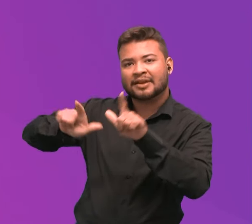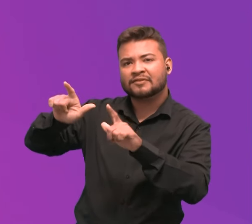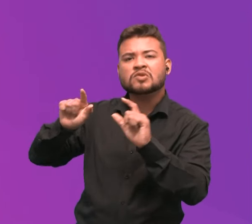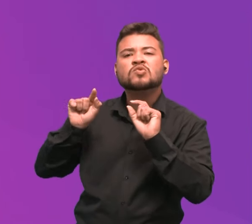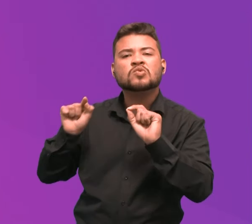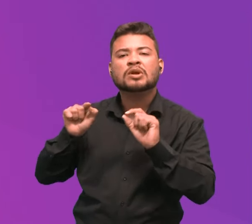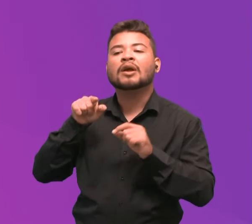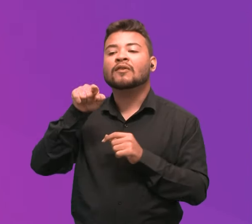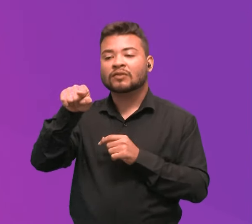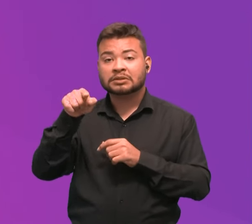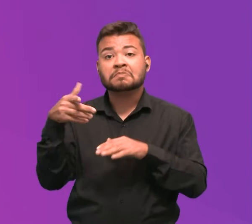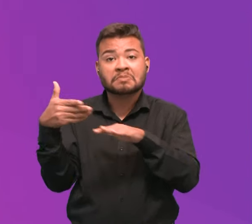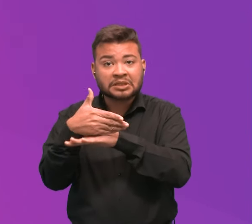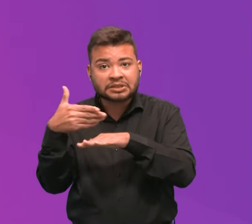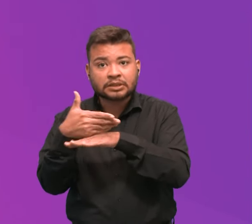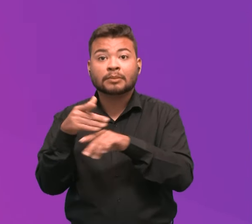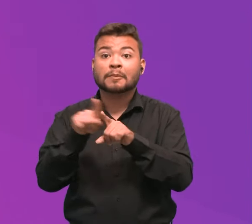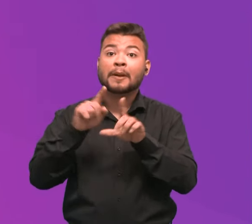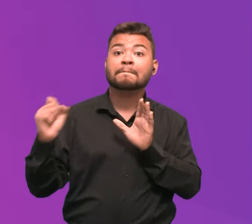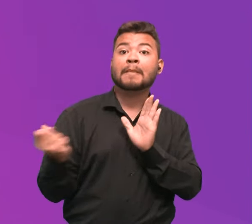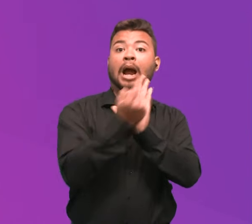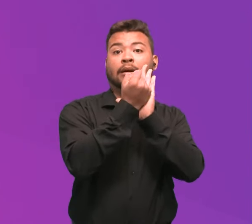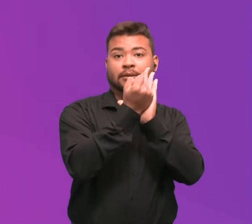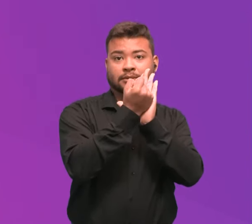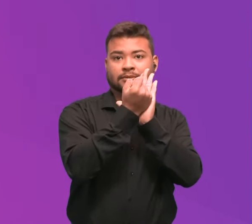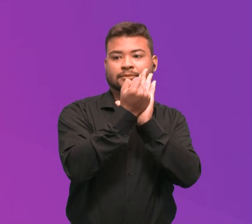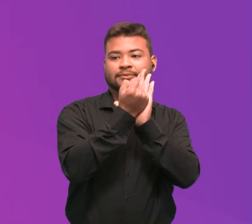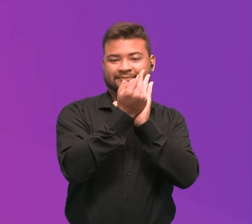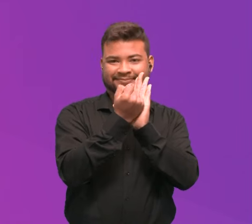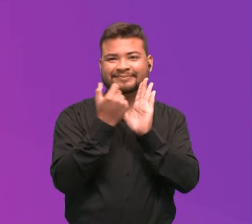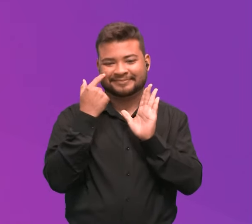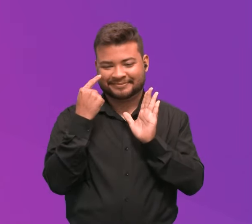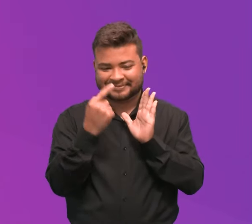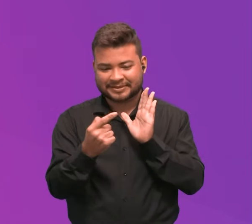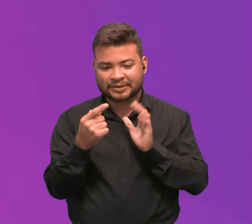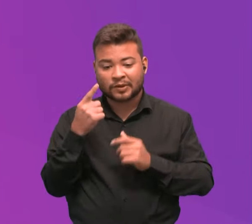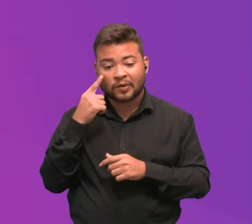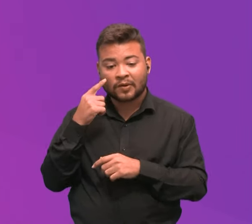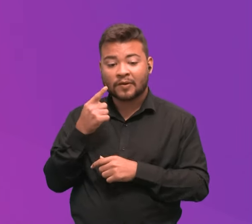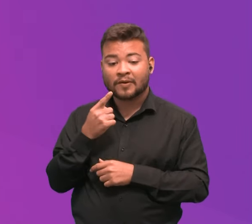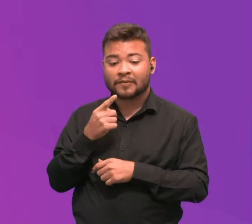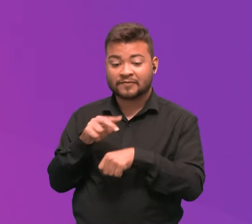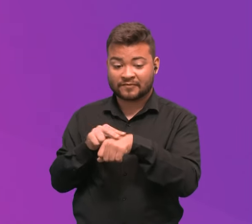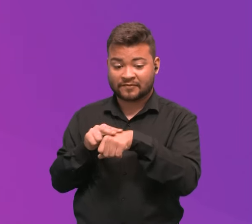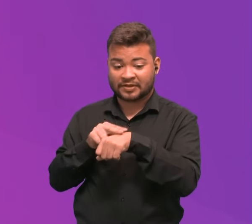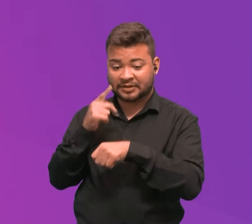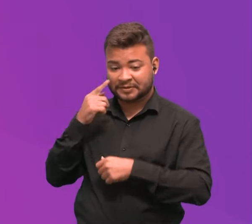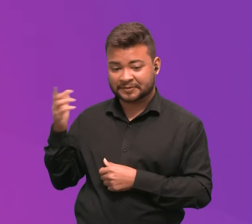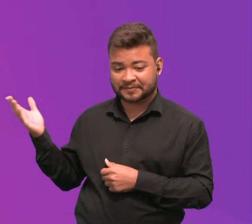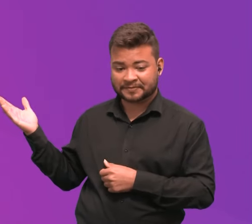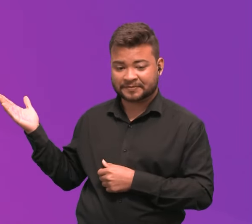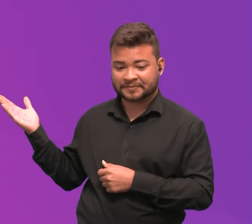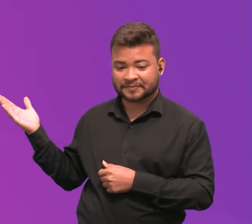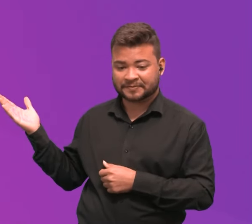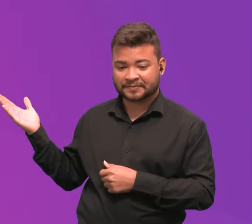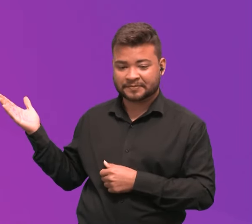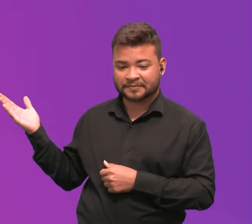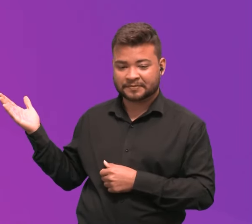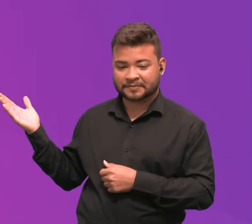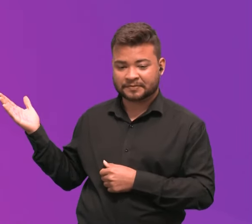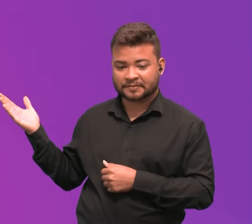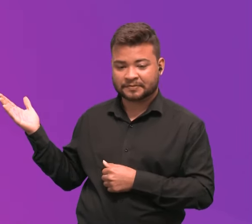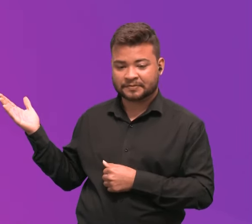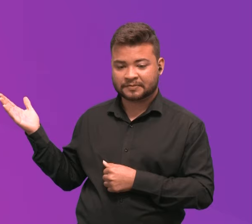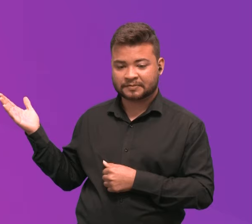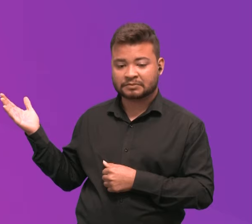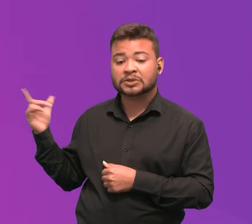TVUFG. Então, nesse ícone verdinho, ó, vou clicar para vocês verem, aparece sempre a participação. São pessoas